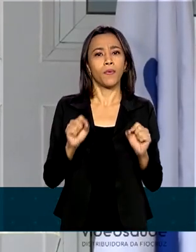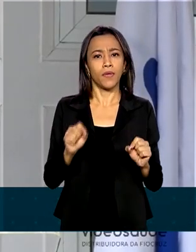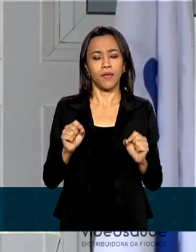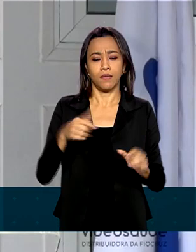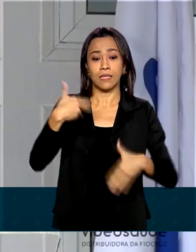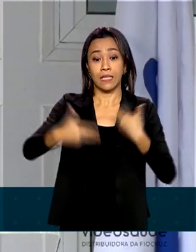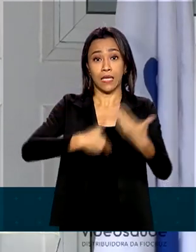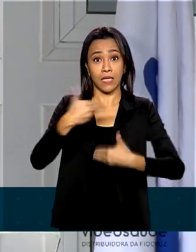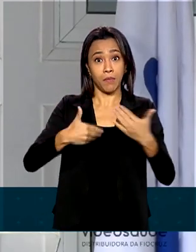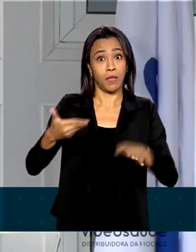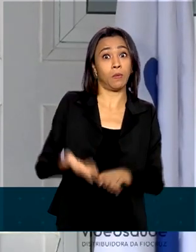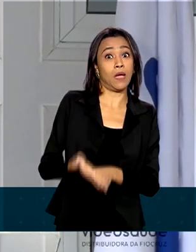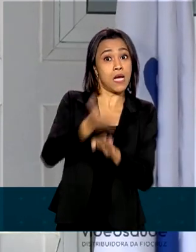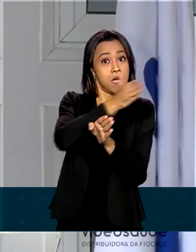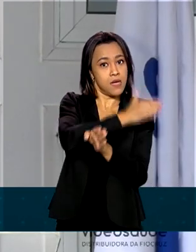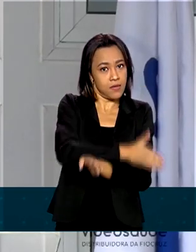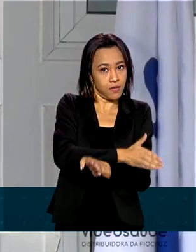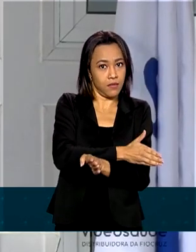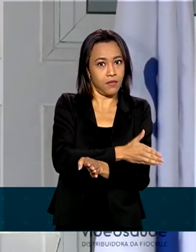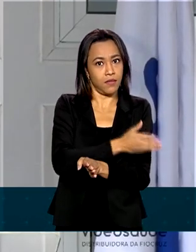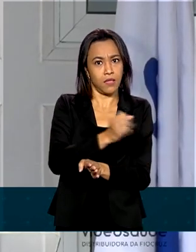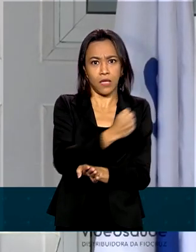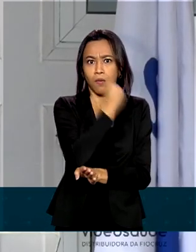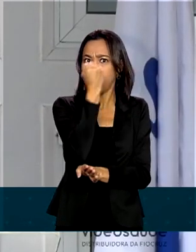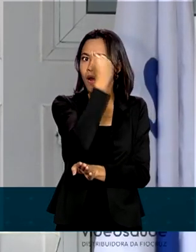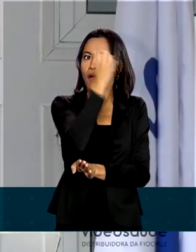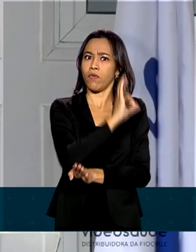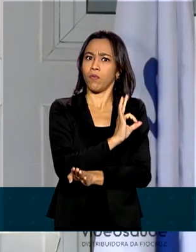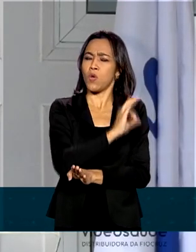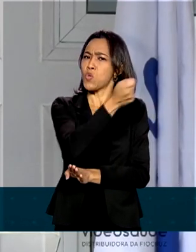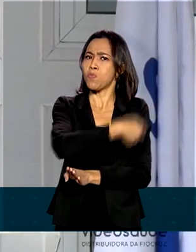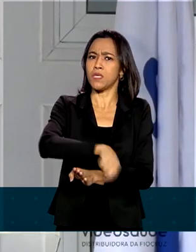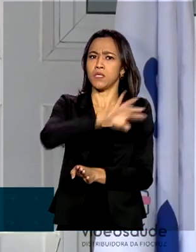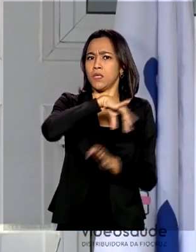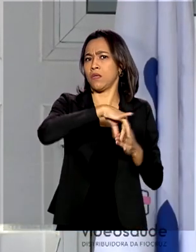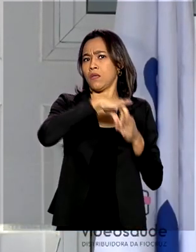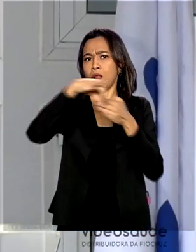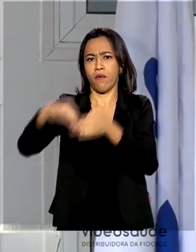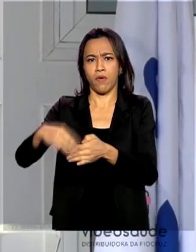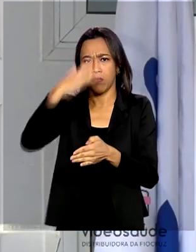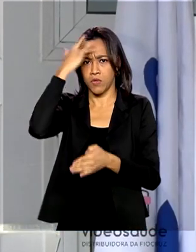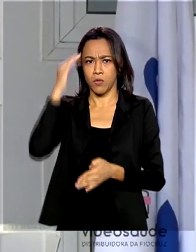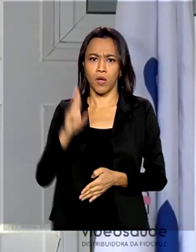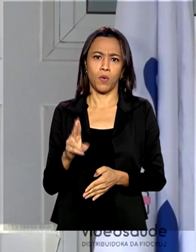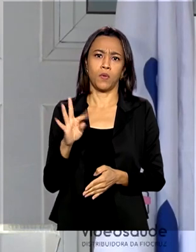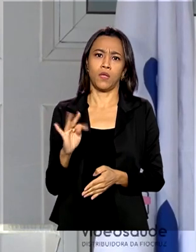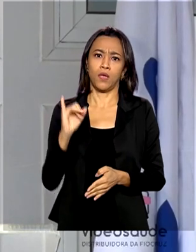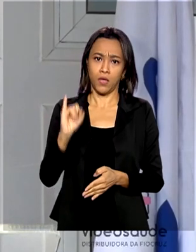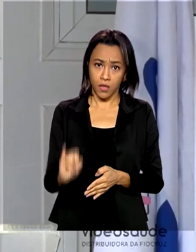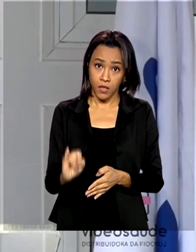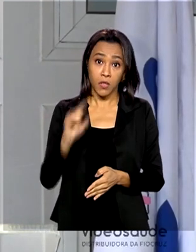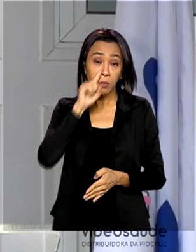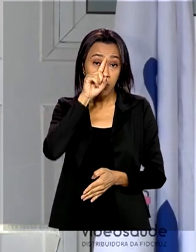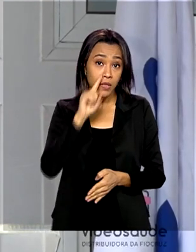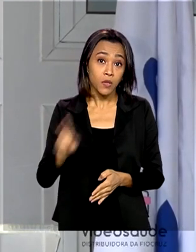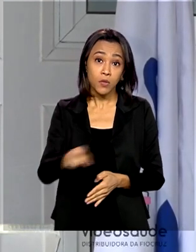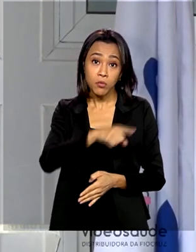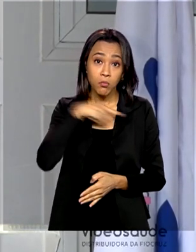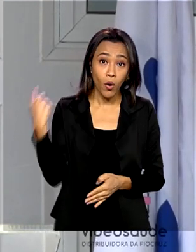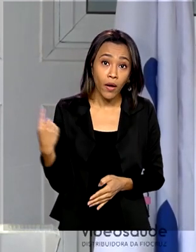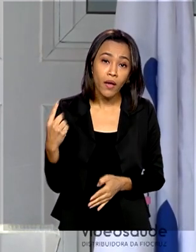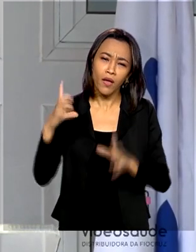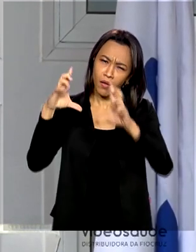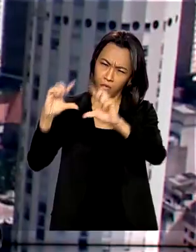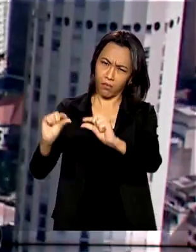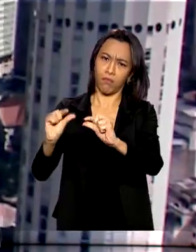tratamento precoce, não agravando, não vai necessitar UTI. E o risco de morrer aí, ele é